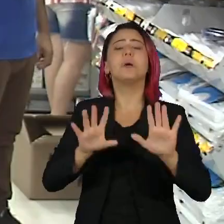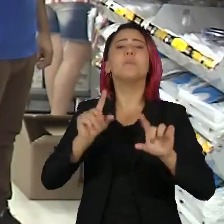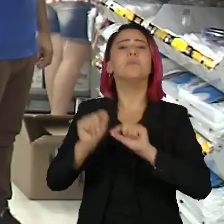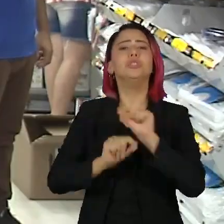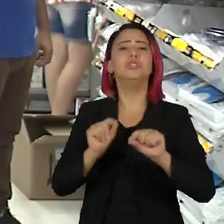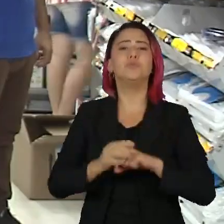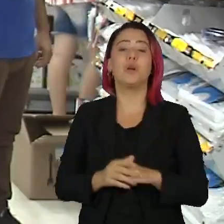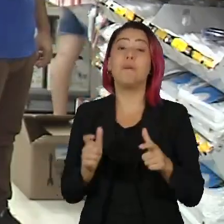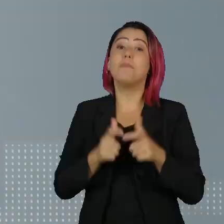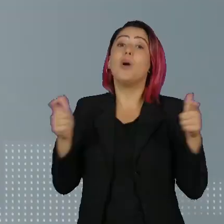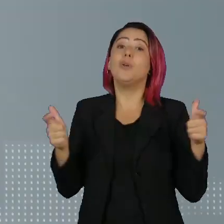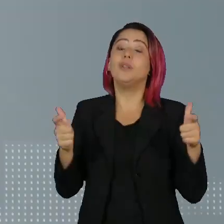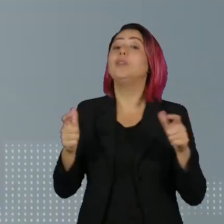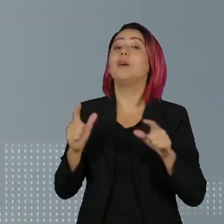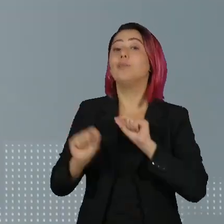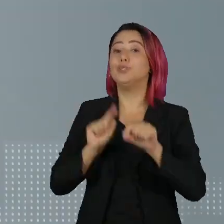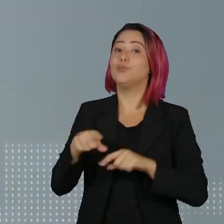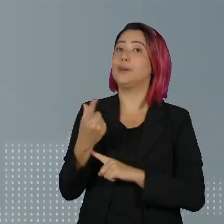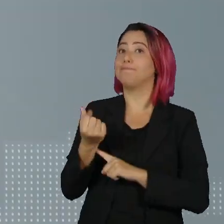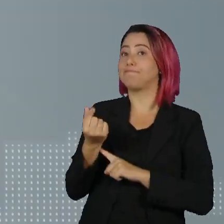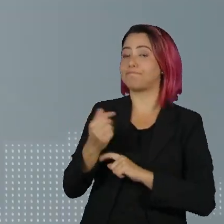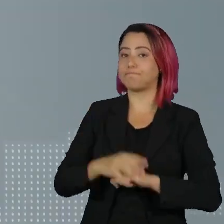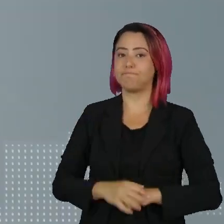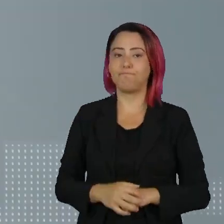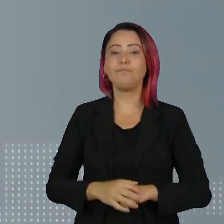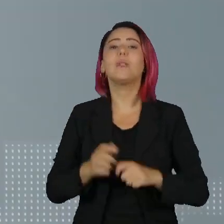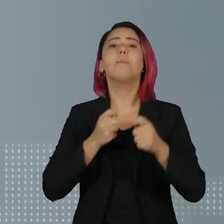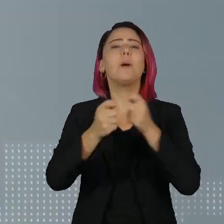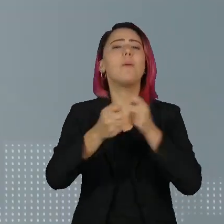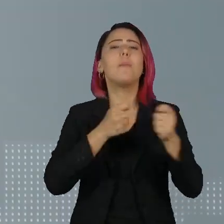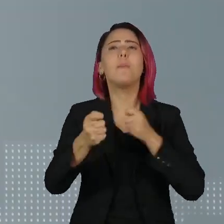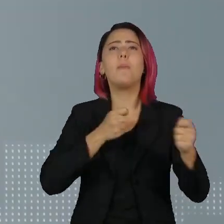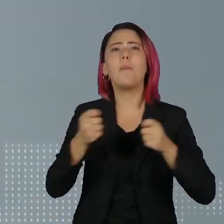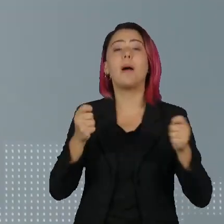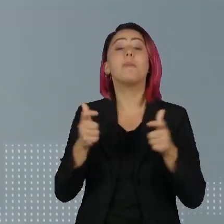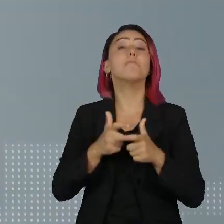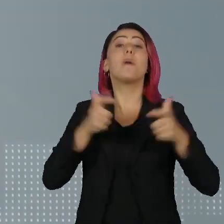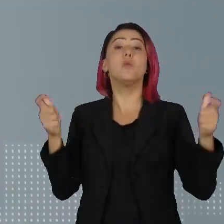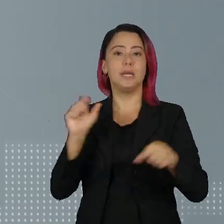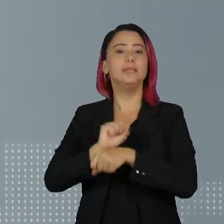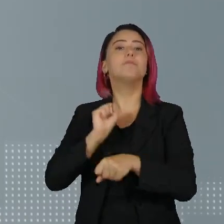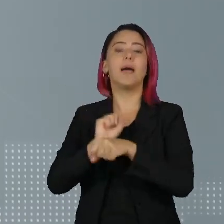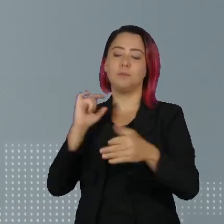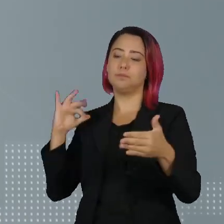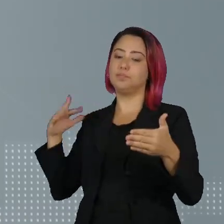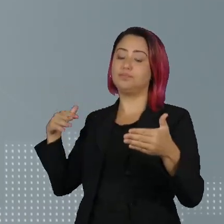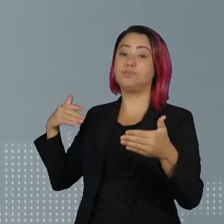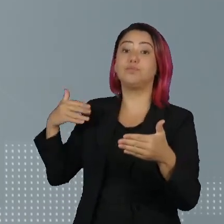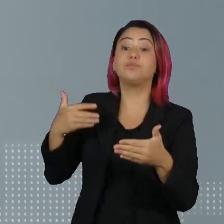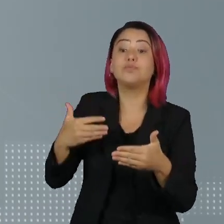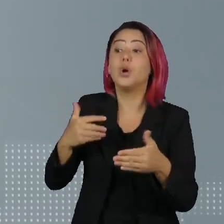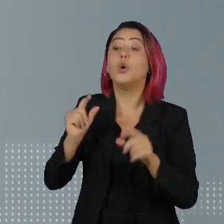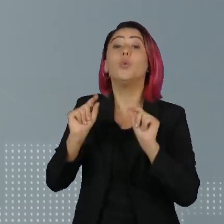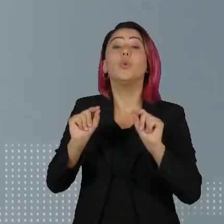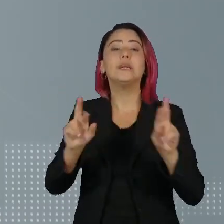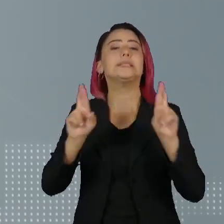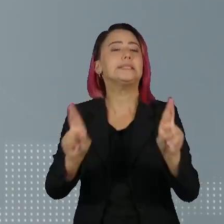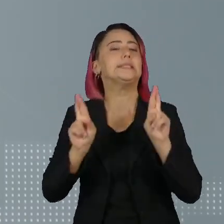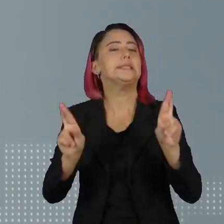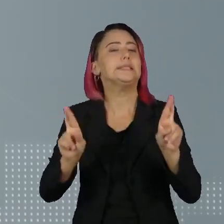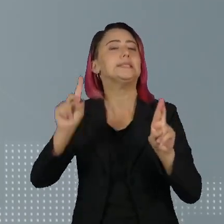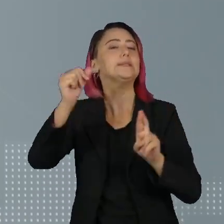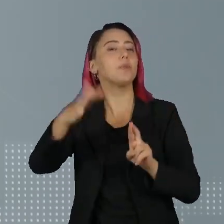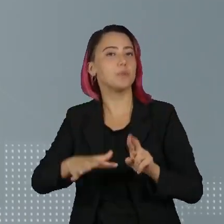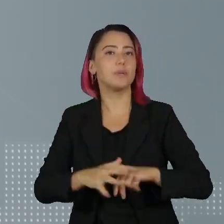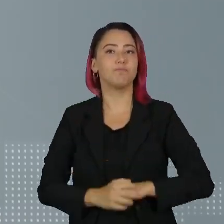na maioria, financeiros. Metade dos entrevistados espera o máximo possível até aparecer alguma promoção que valha a pena. Já